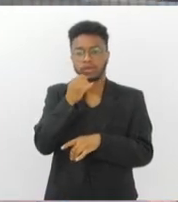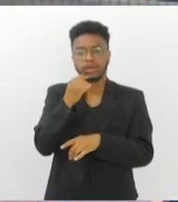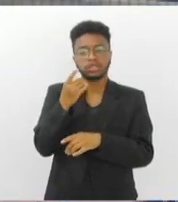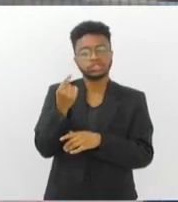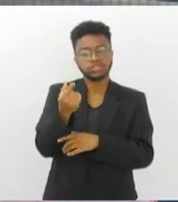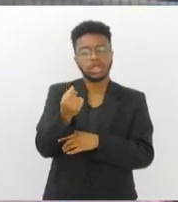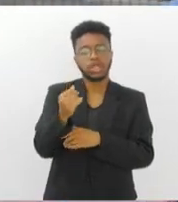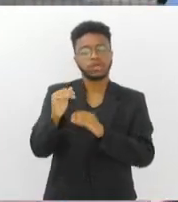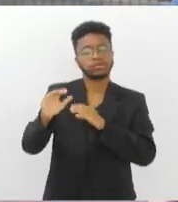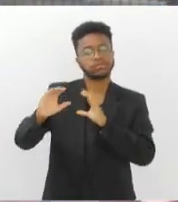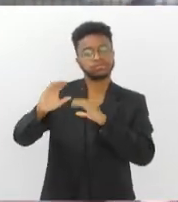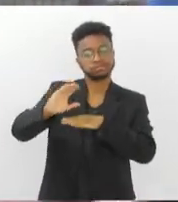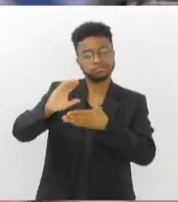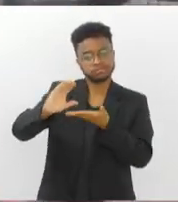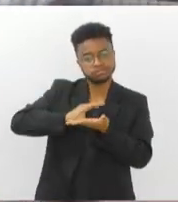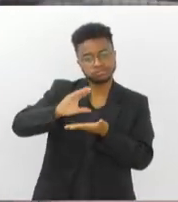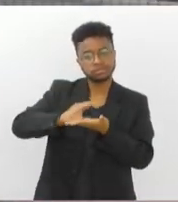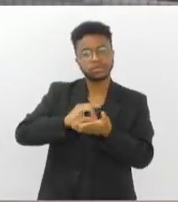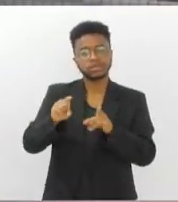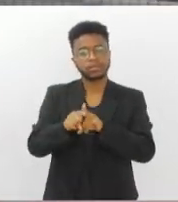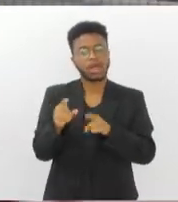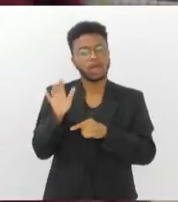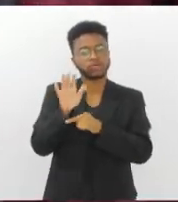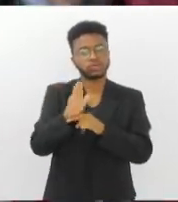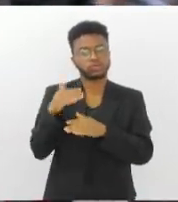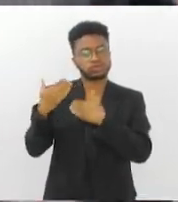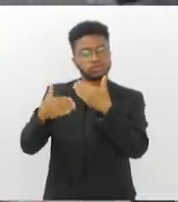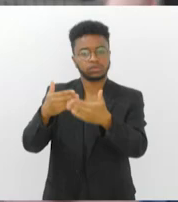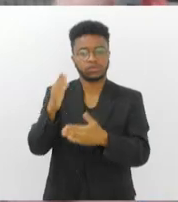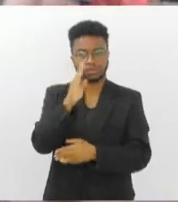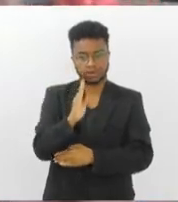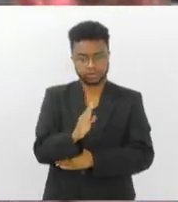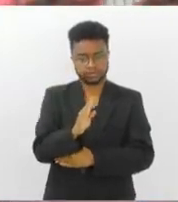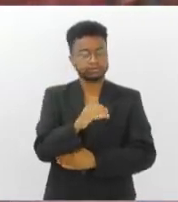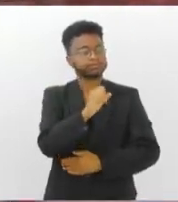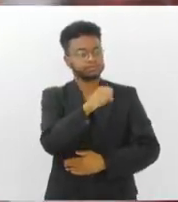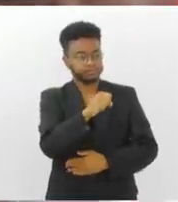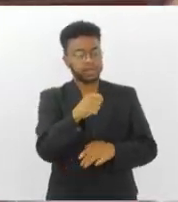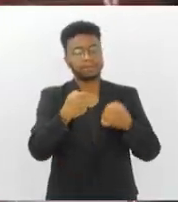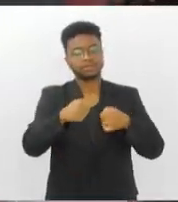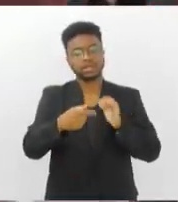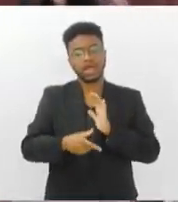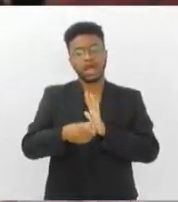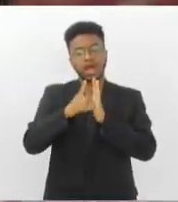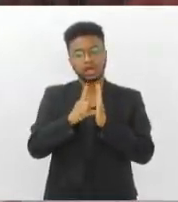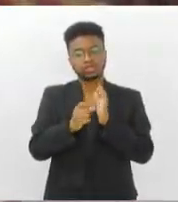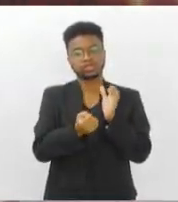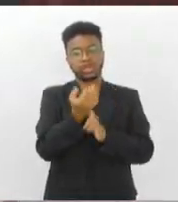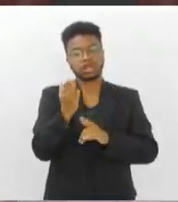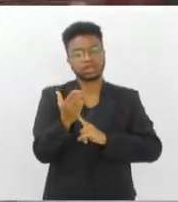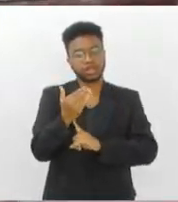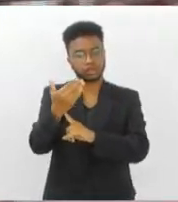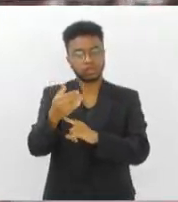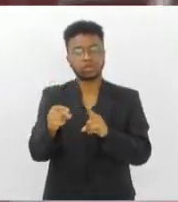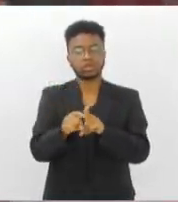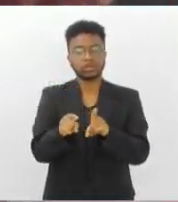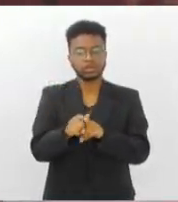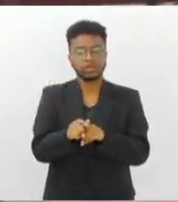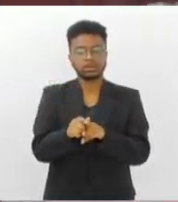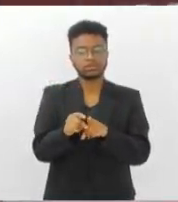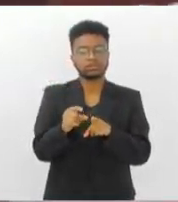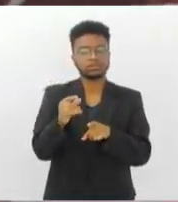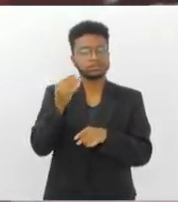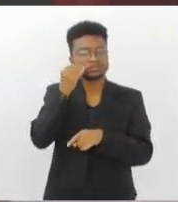desenvolvimento também para o nosso país. Sim, é preciso desenvolver tecnologia antes para viabilizar um maior volume de